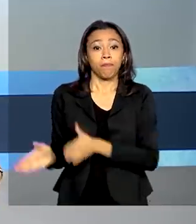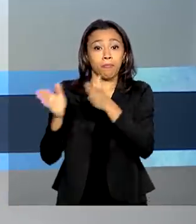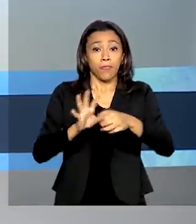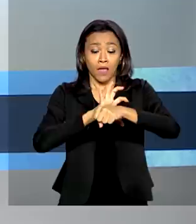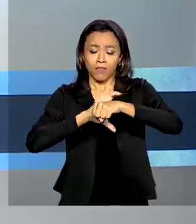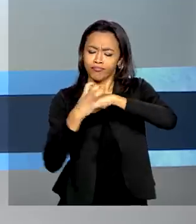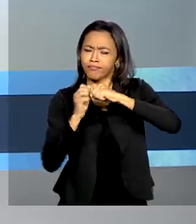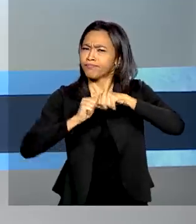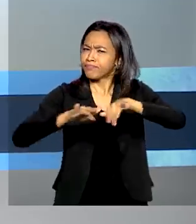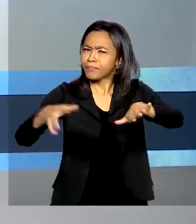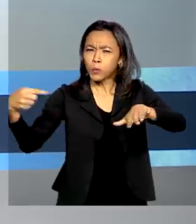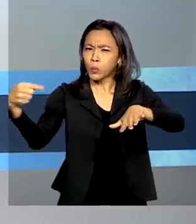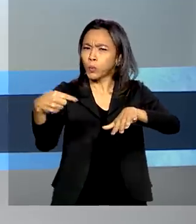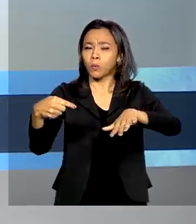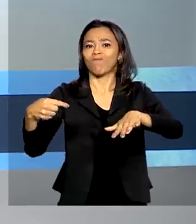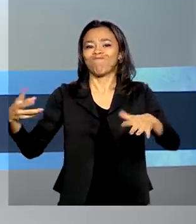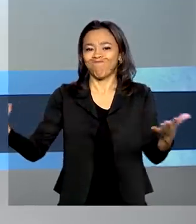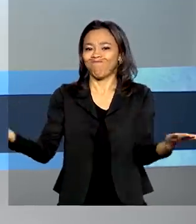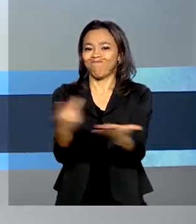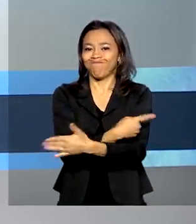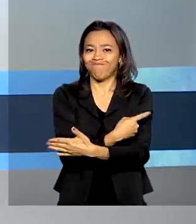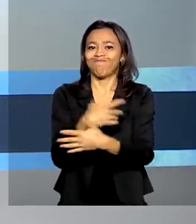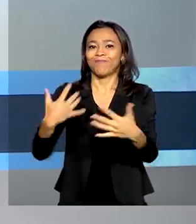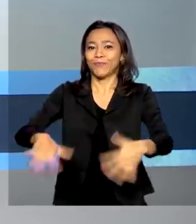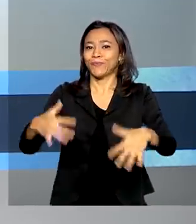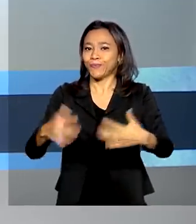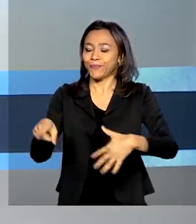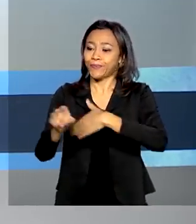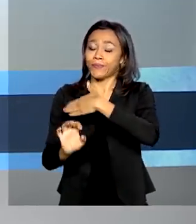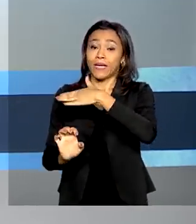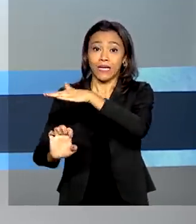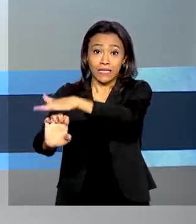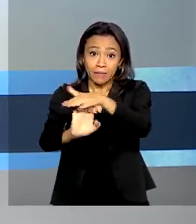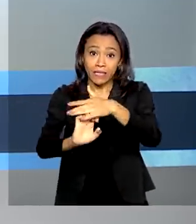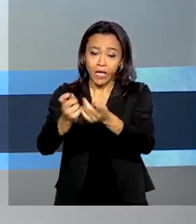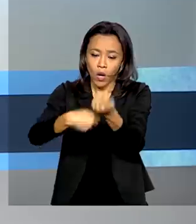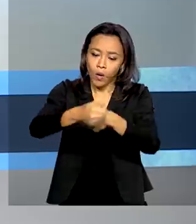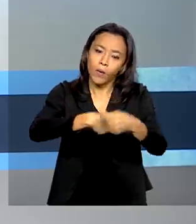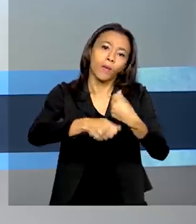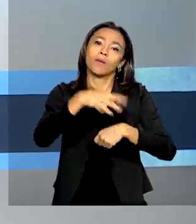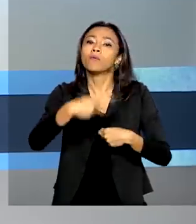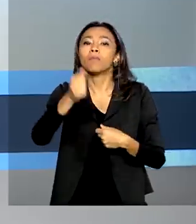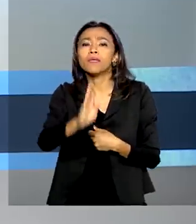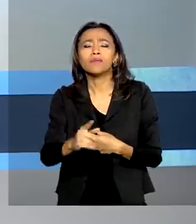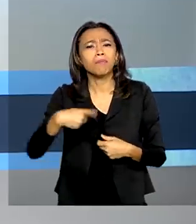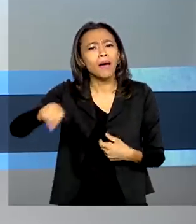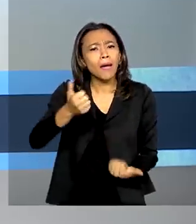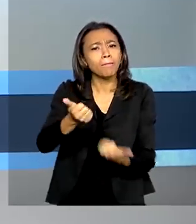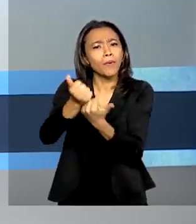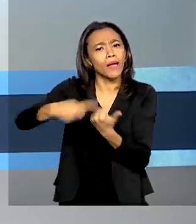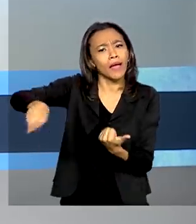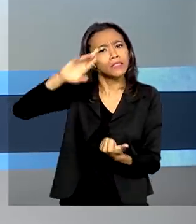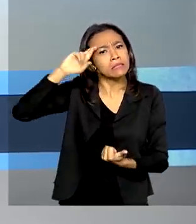pandemia da Covid-19 atingiu em cheio os pequenos negócios em todo o país. E para ajudar esses empresários a